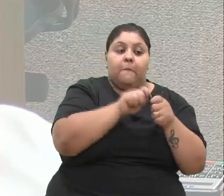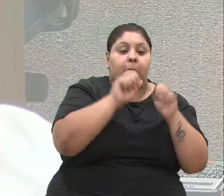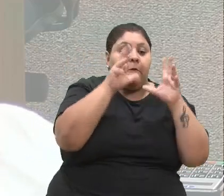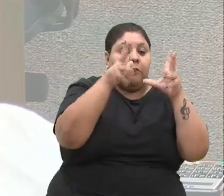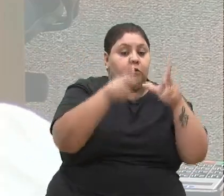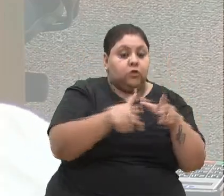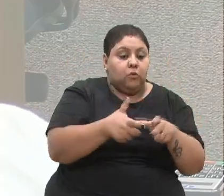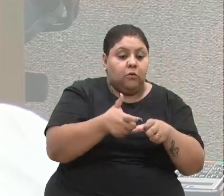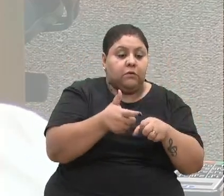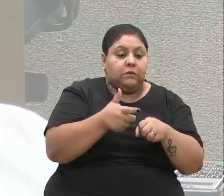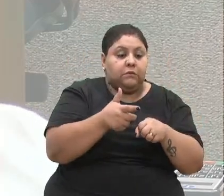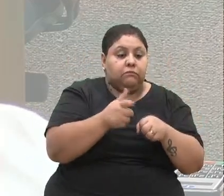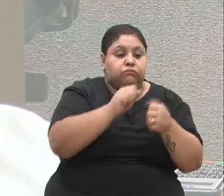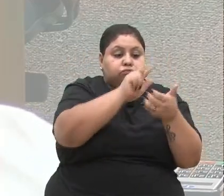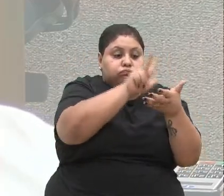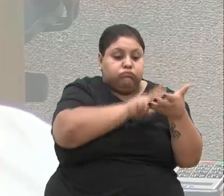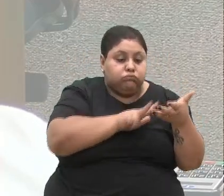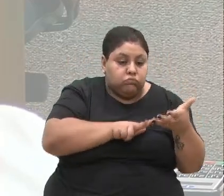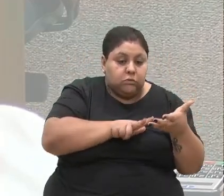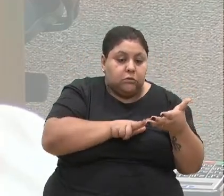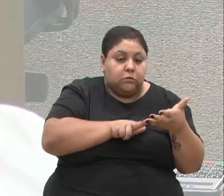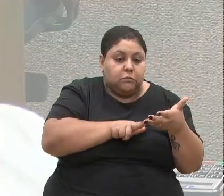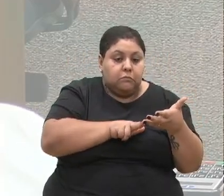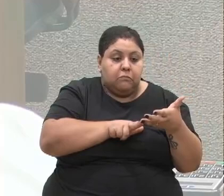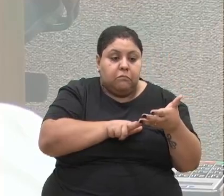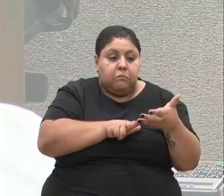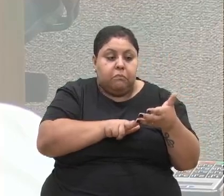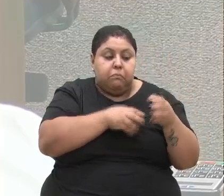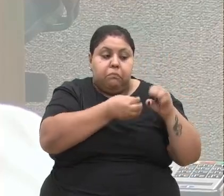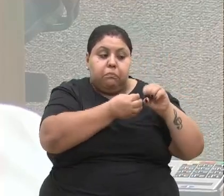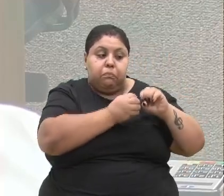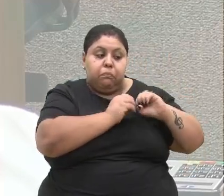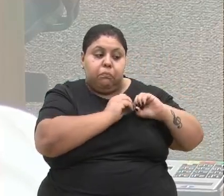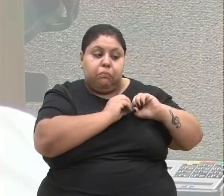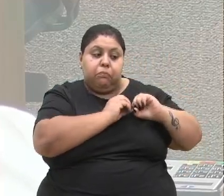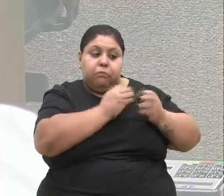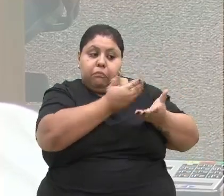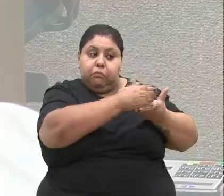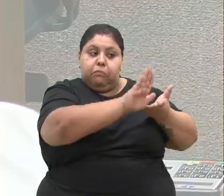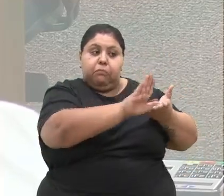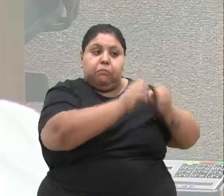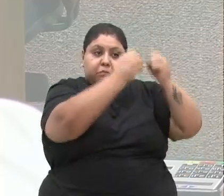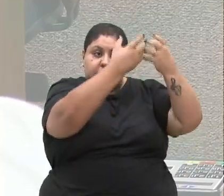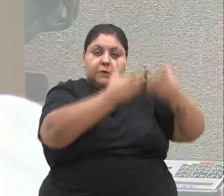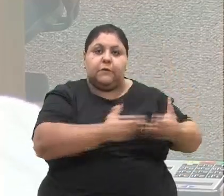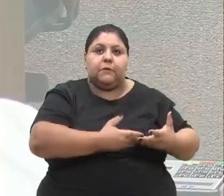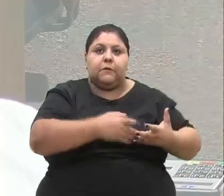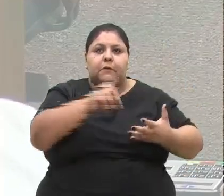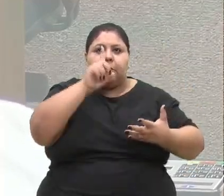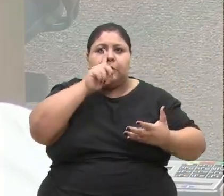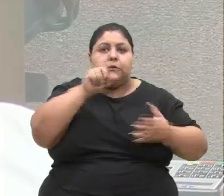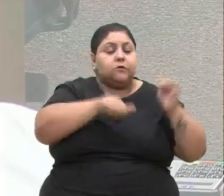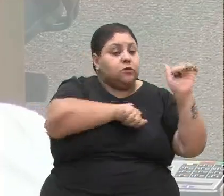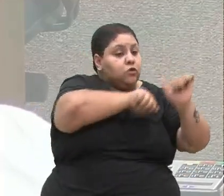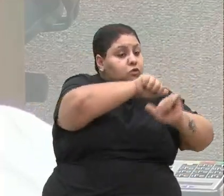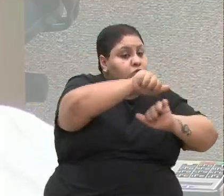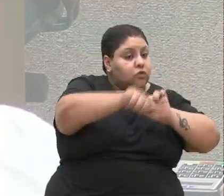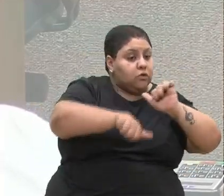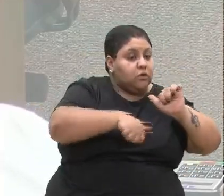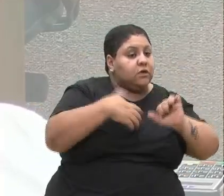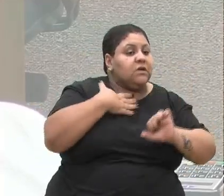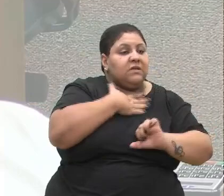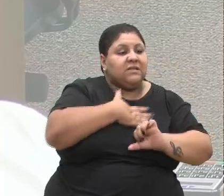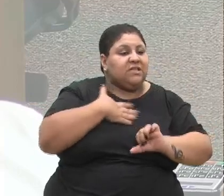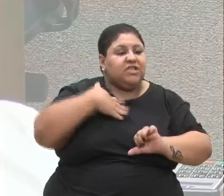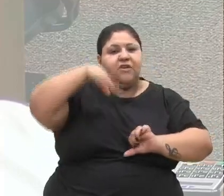as análises, então foi dispensado a criança, dizendo para a mãe, olha, se mudar a situação da criança, sentir que tem